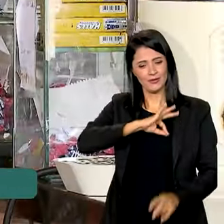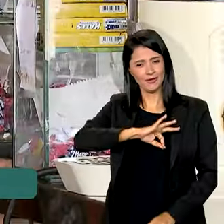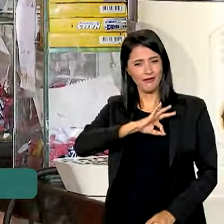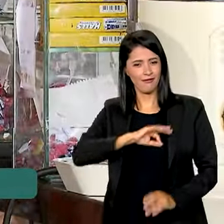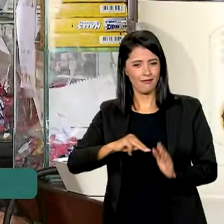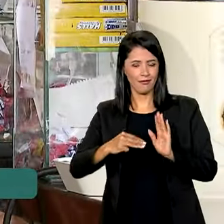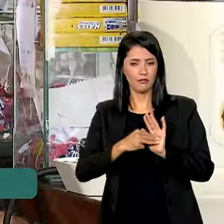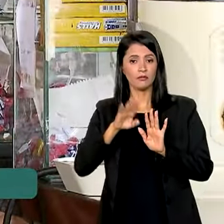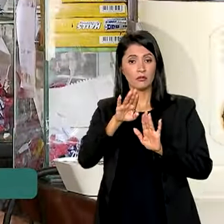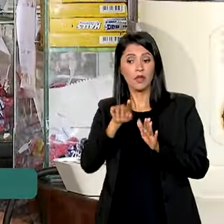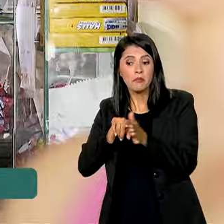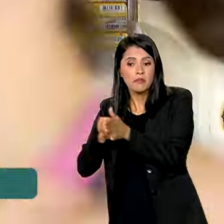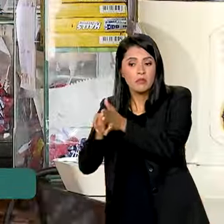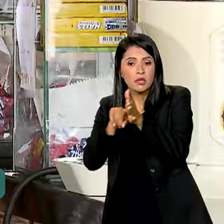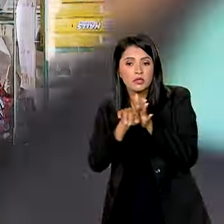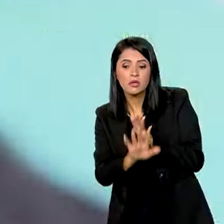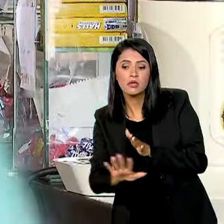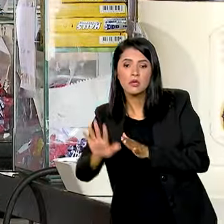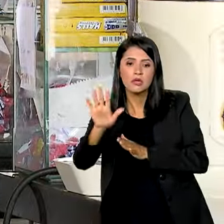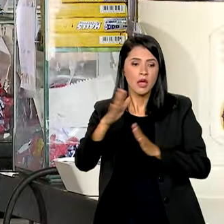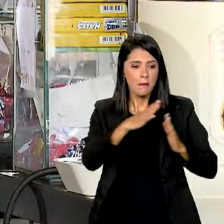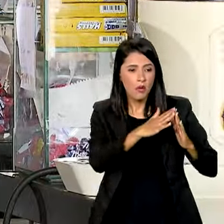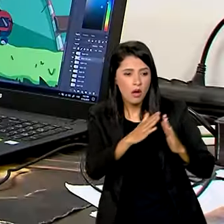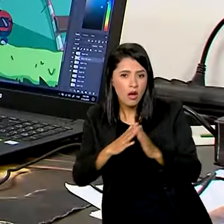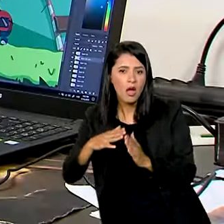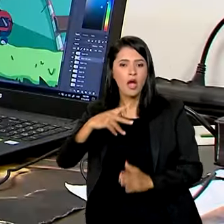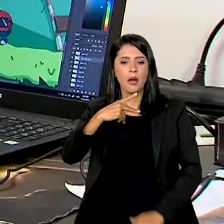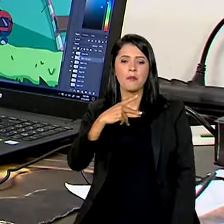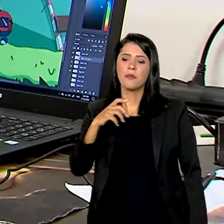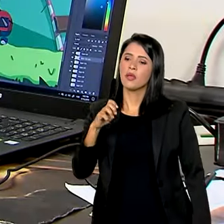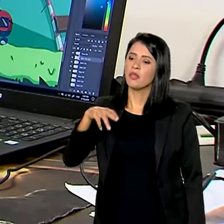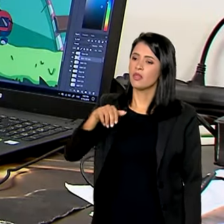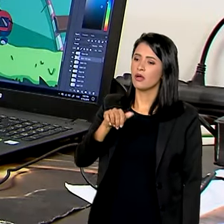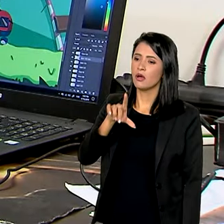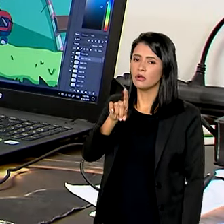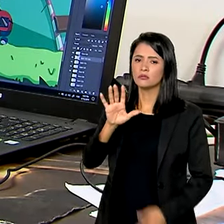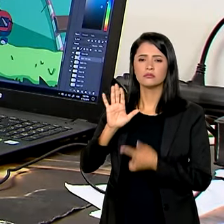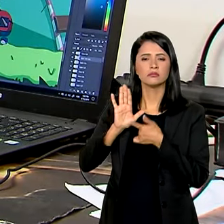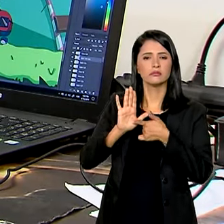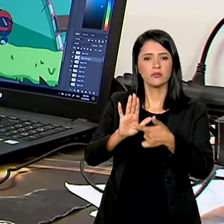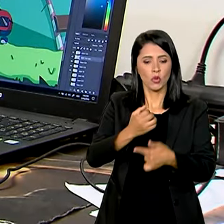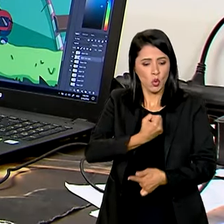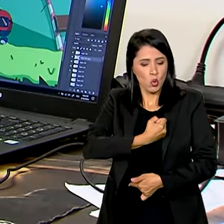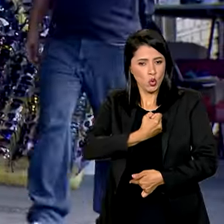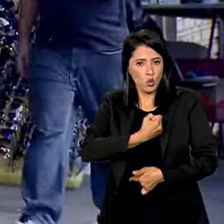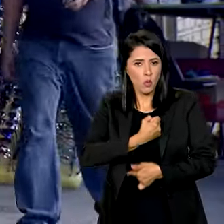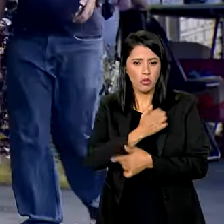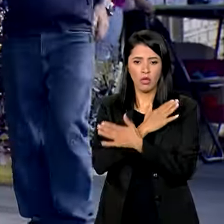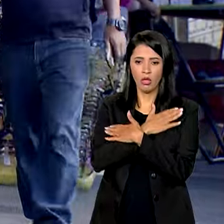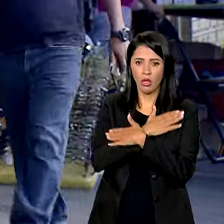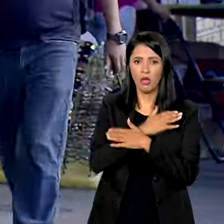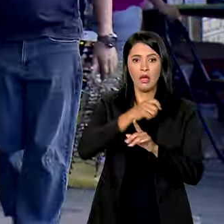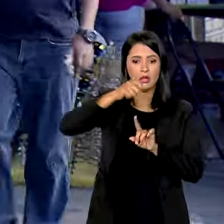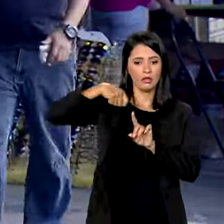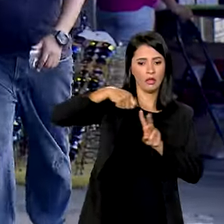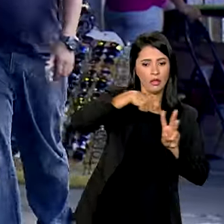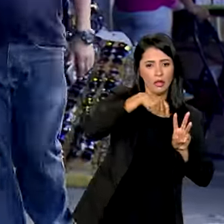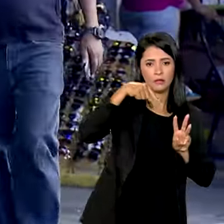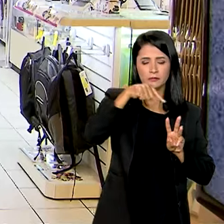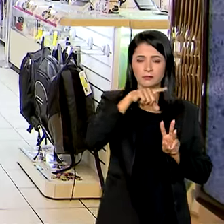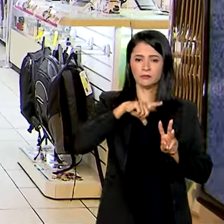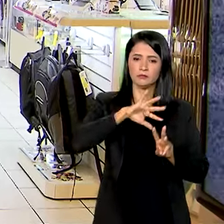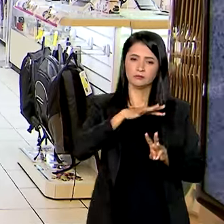Pesquisa Nacional por Amostra de Domicílios, a PNAD, revelou que a taxa de desocupação no primeiro trimestre deste ano